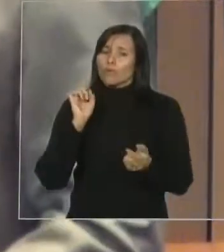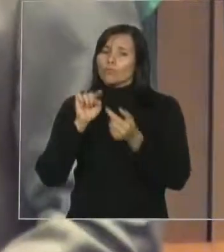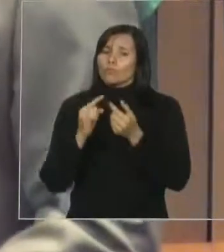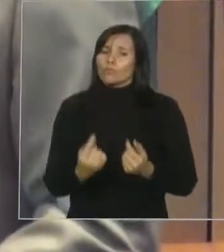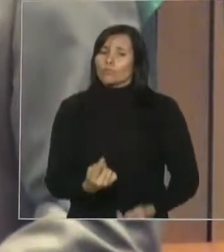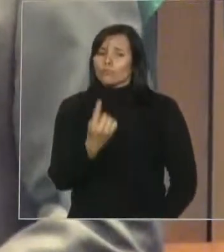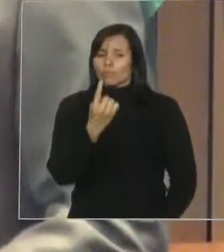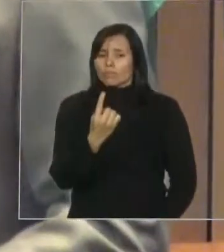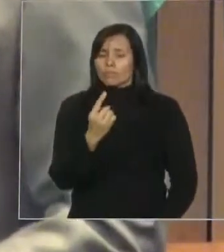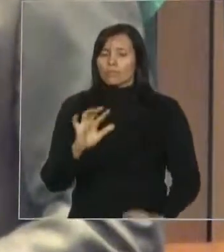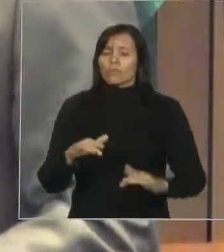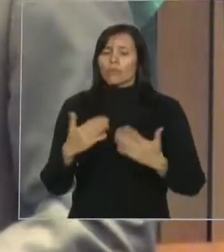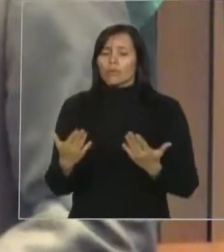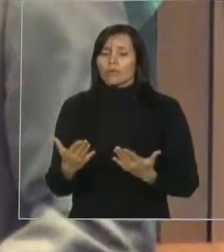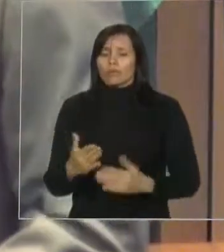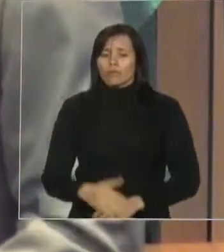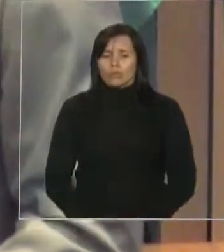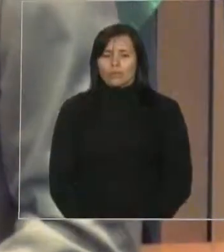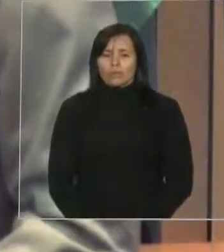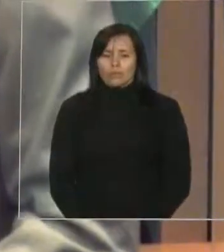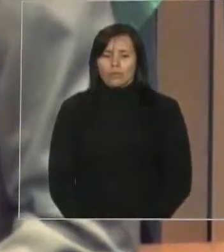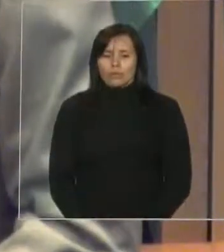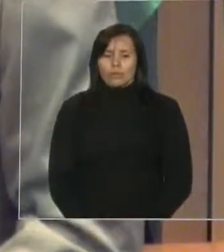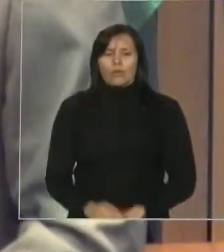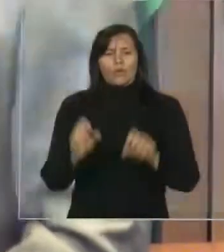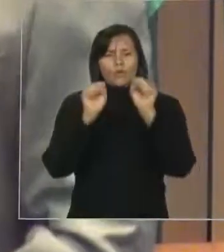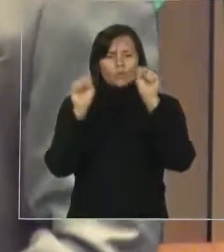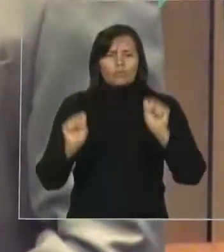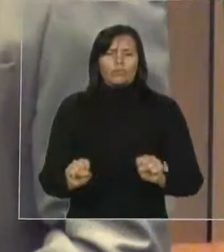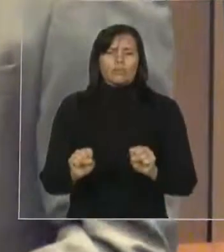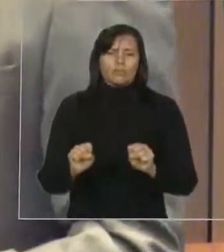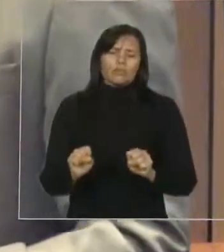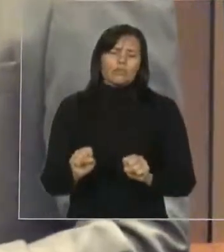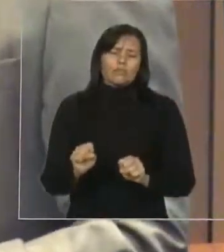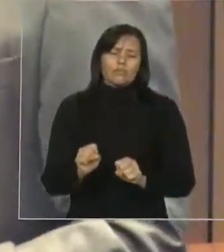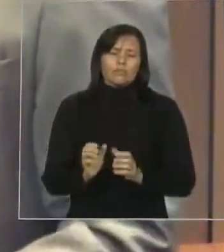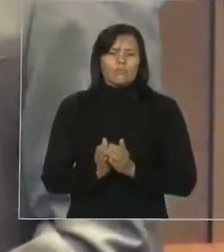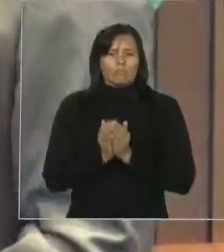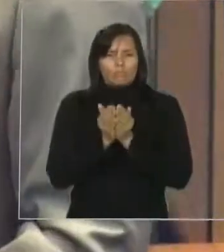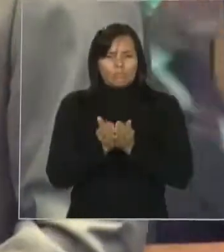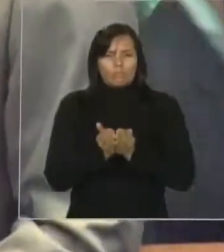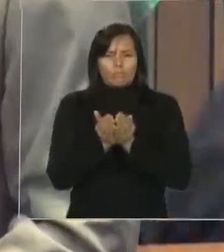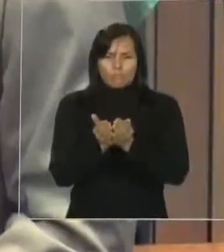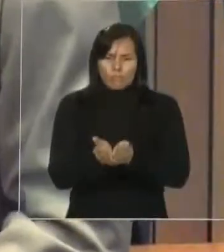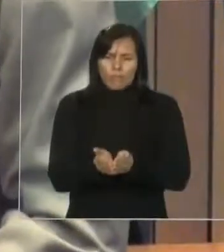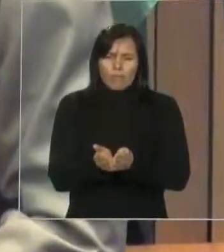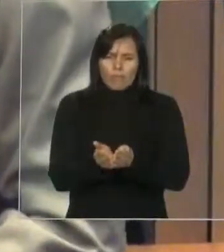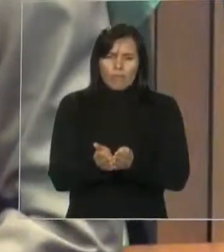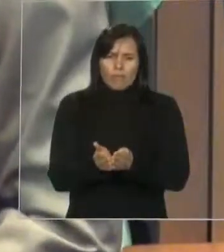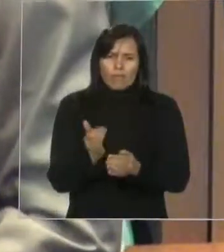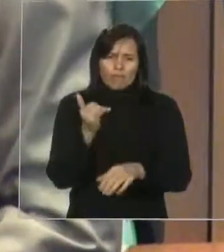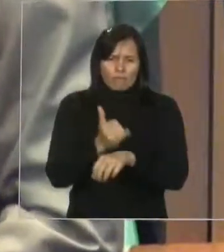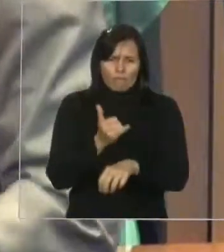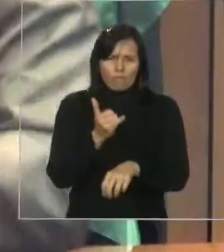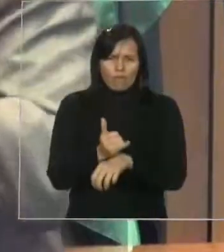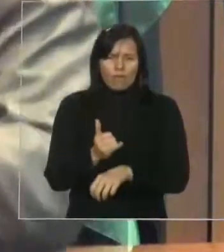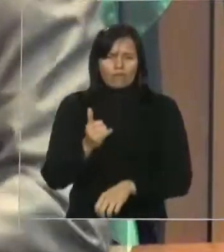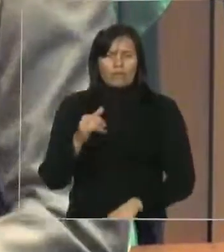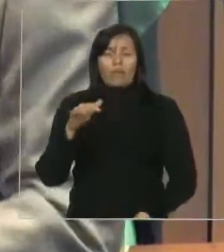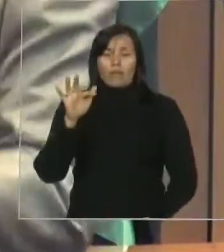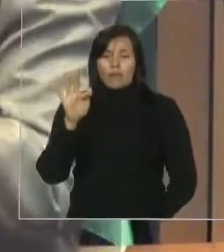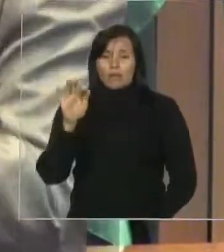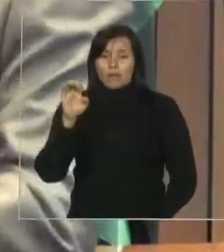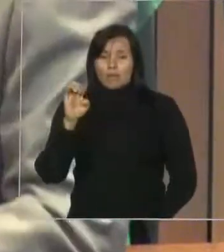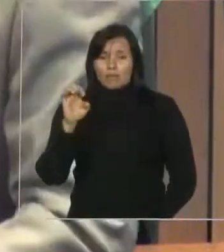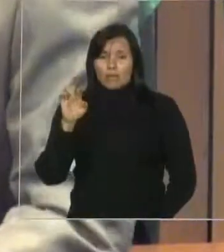melhoria do atendimento do sistema ferribote no Estado do Maranhão. Mais uma vez, nós estamos subindo a esta